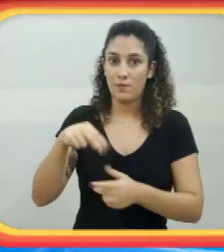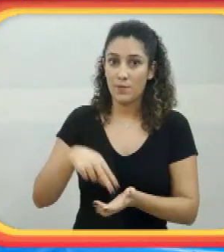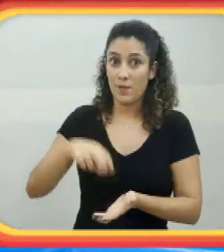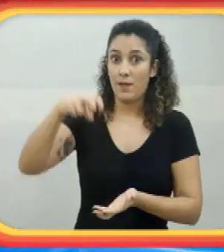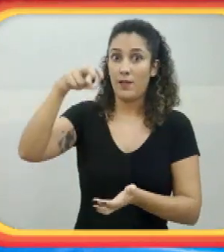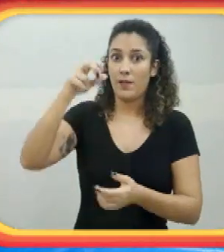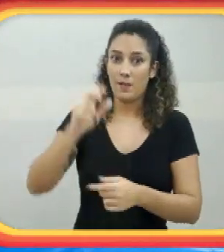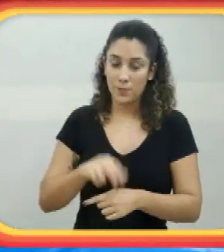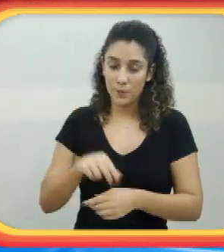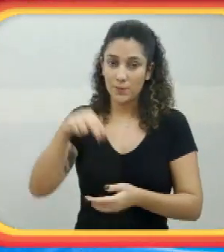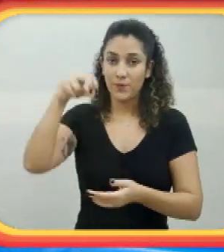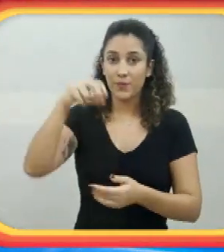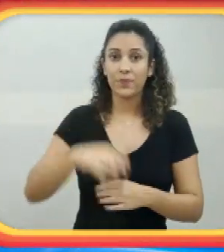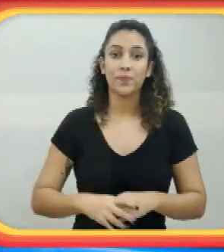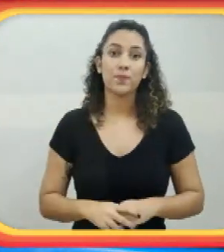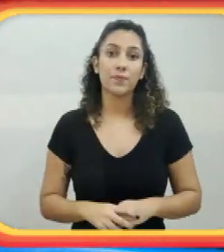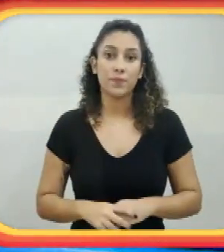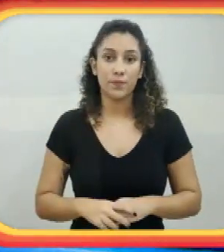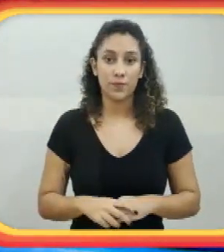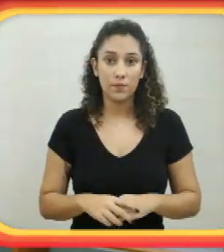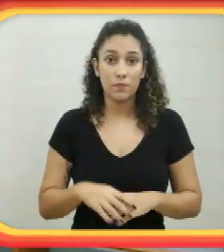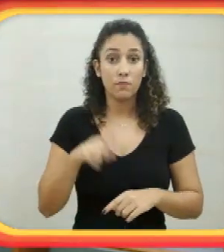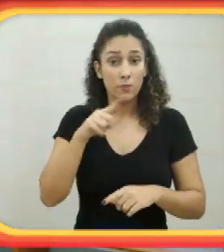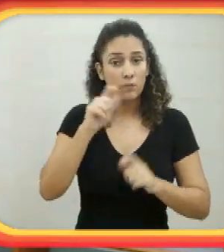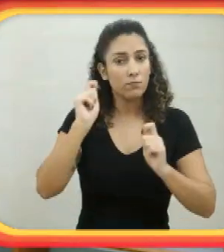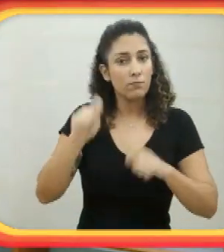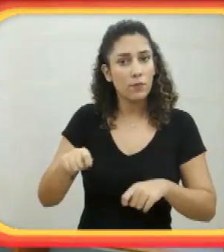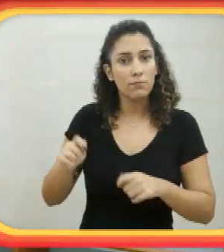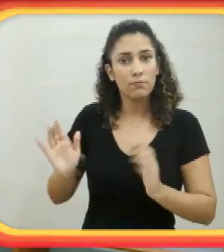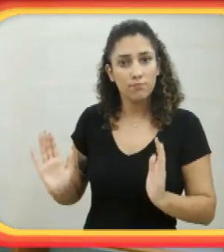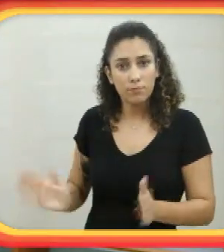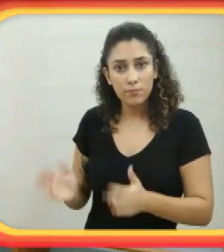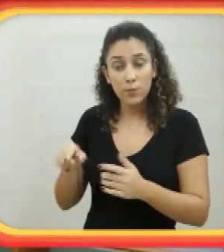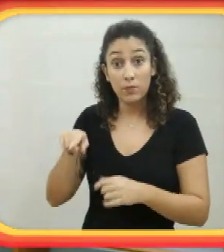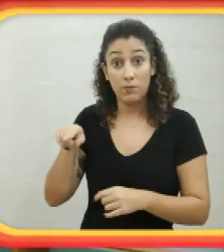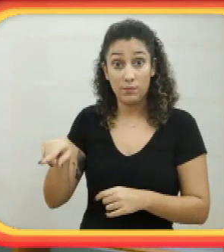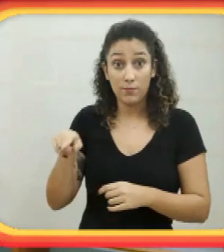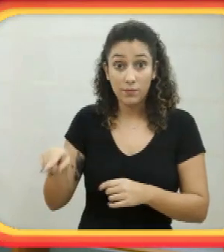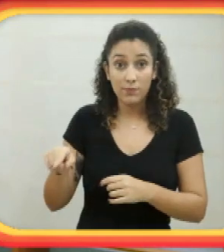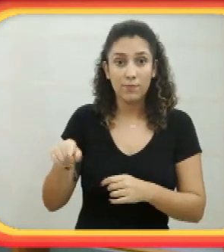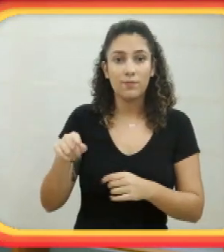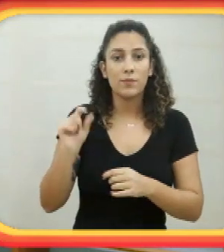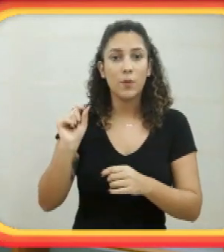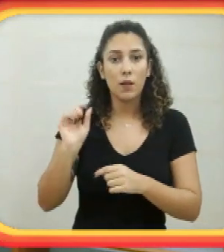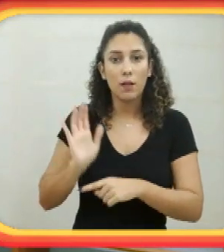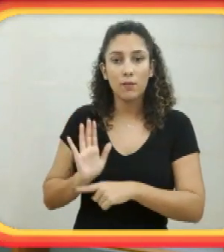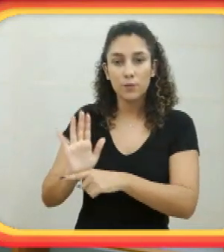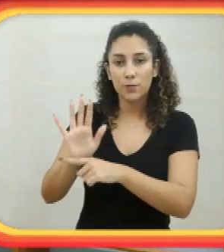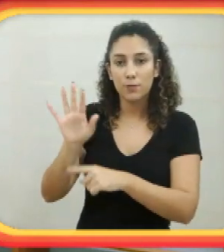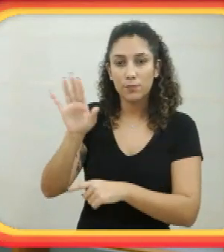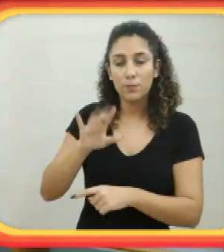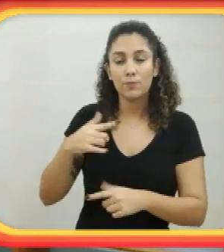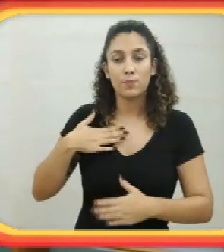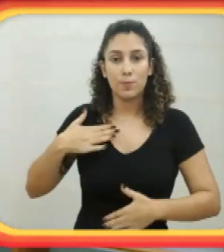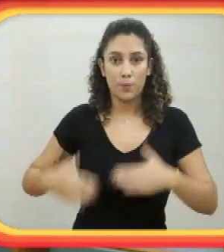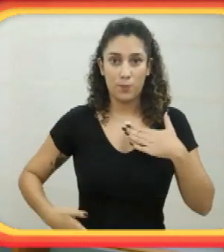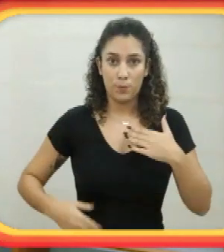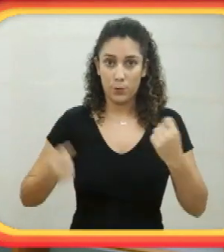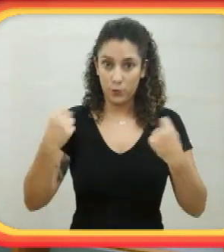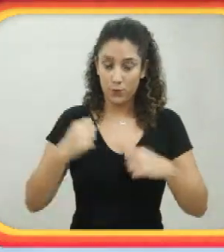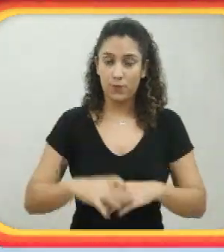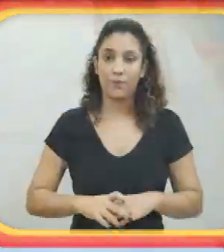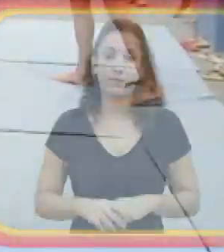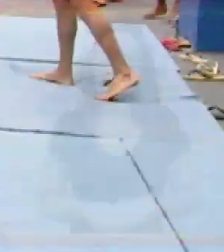tônus, com melhor eficiência naqueles saltos. Consequentemente, você pode contribuir para a questão da hipotonia